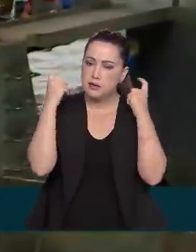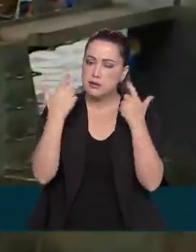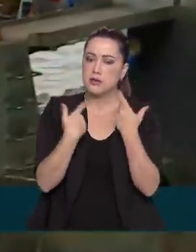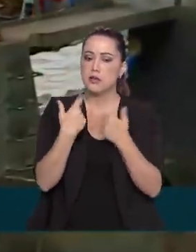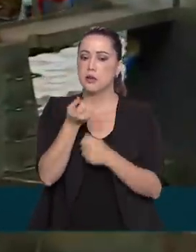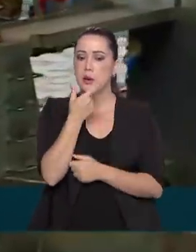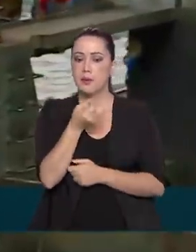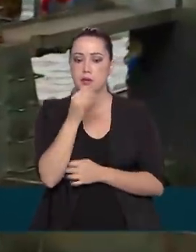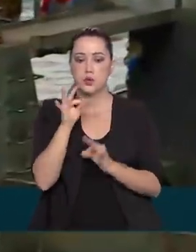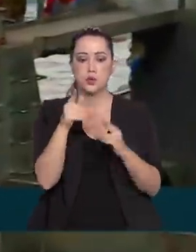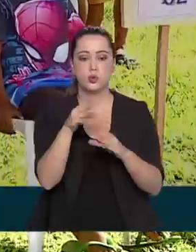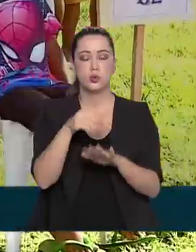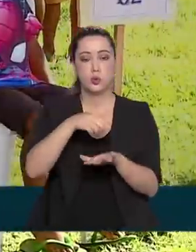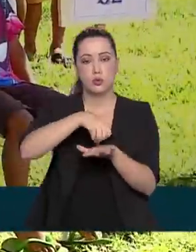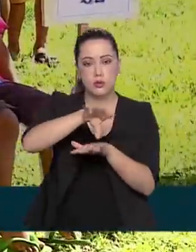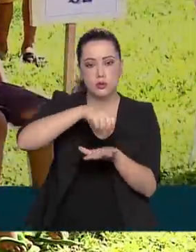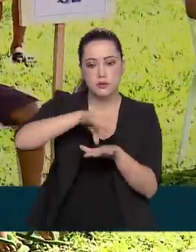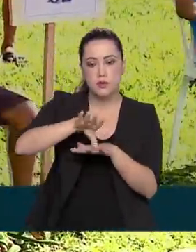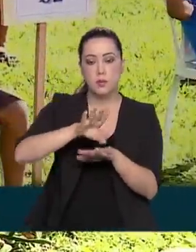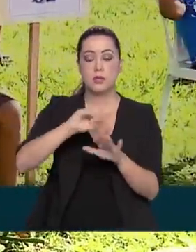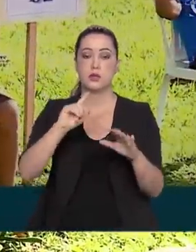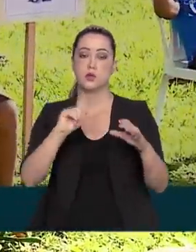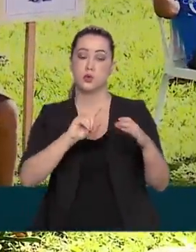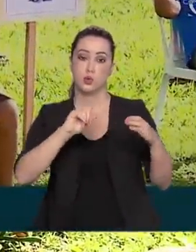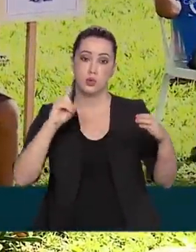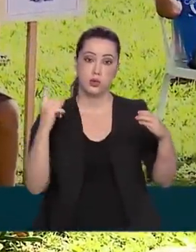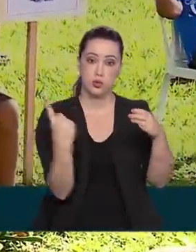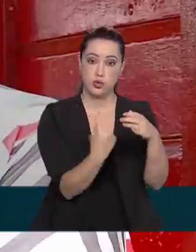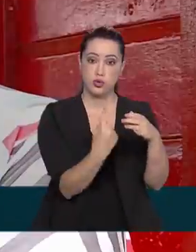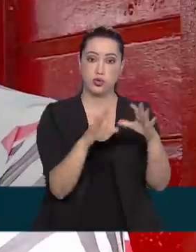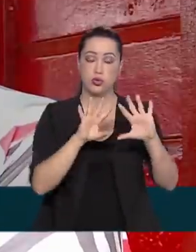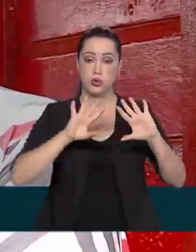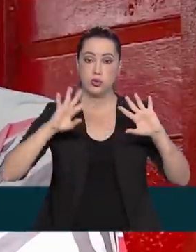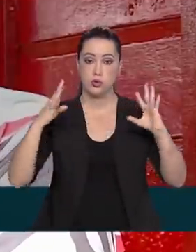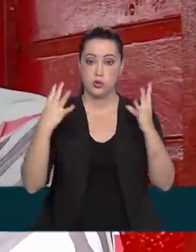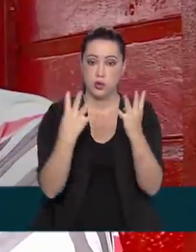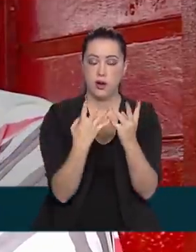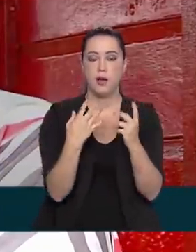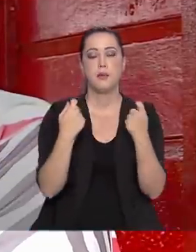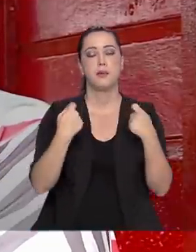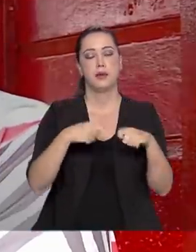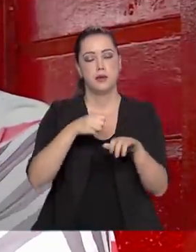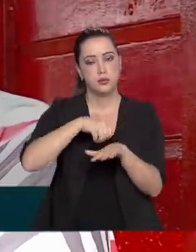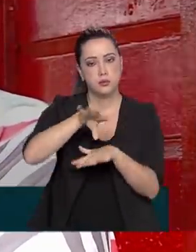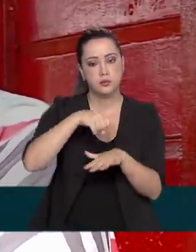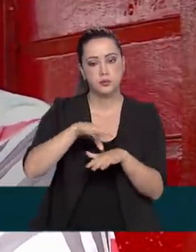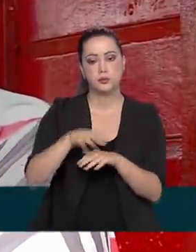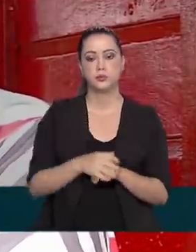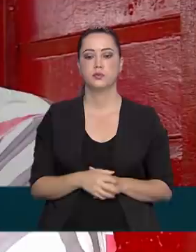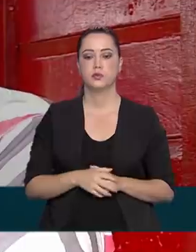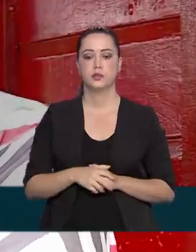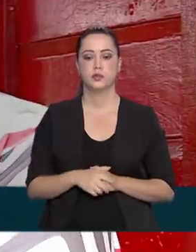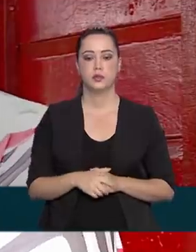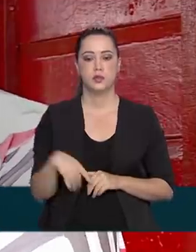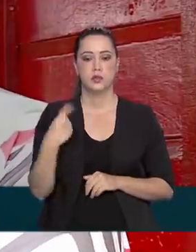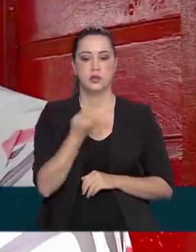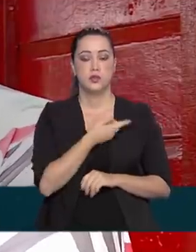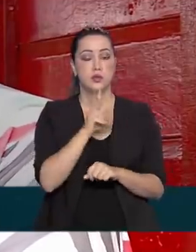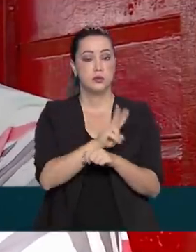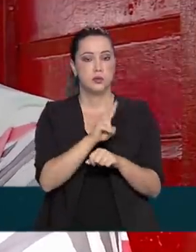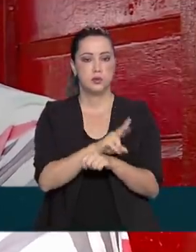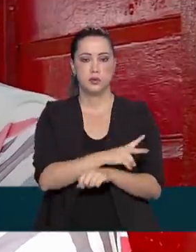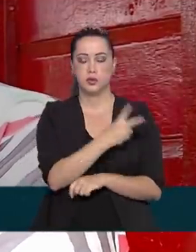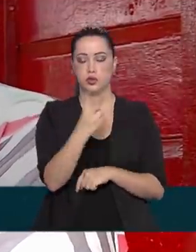e todas as orientações de isolamento foram reforçadas. Nós estamos prevenindo de duas formas.